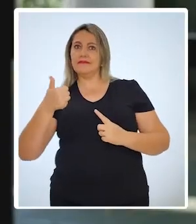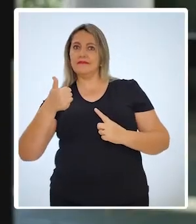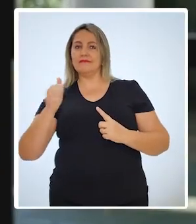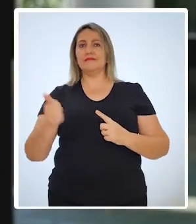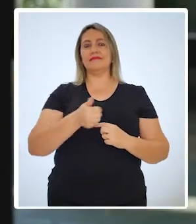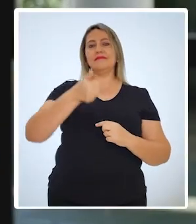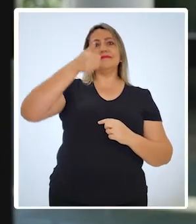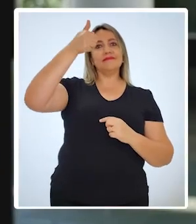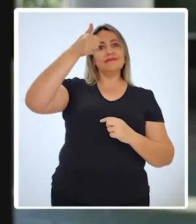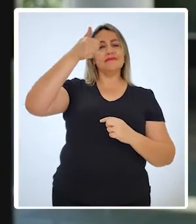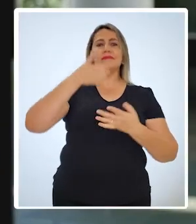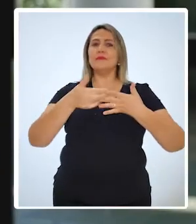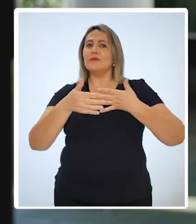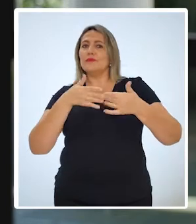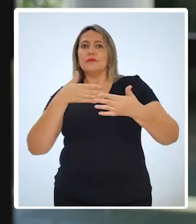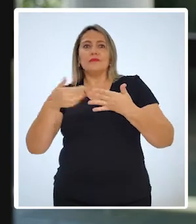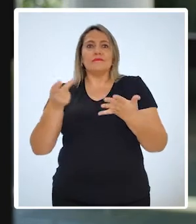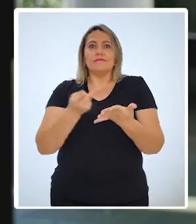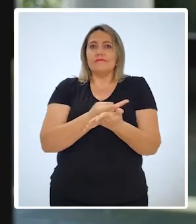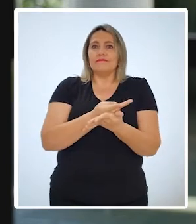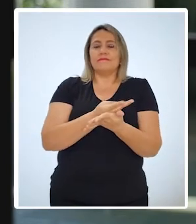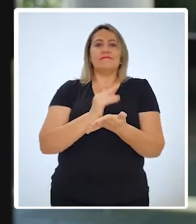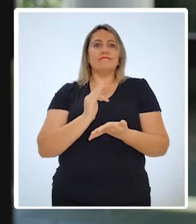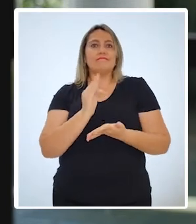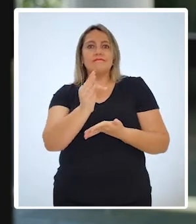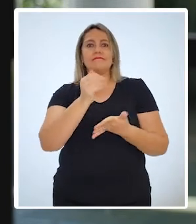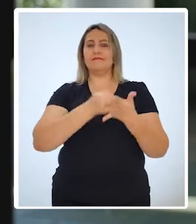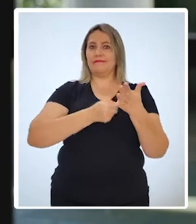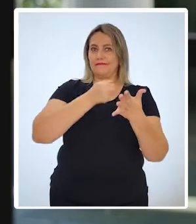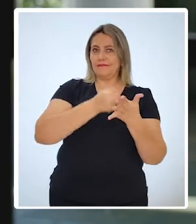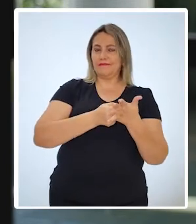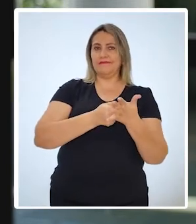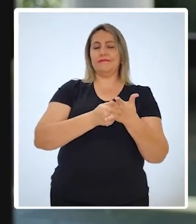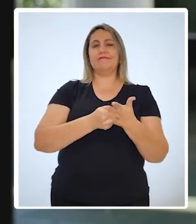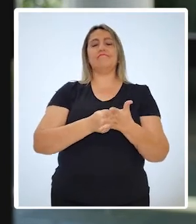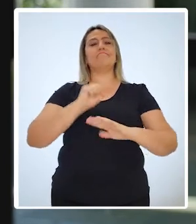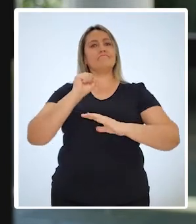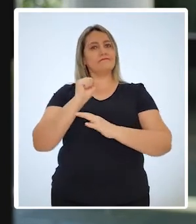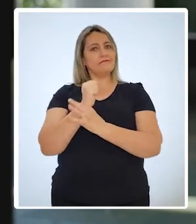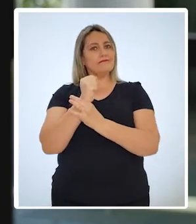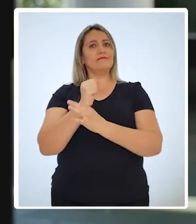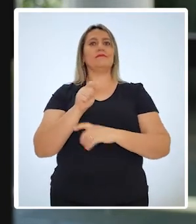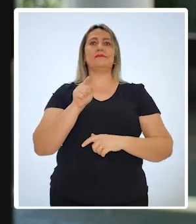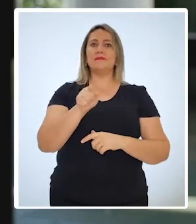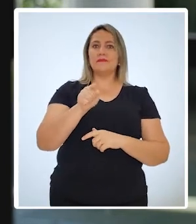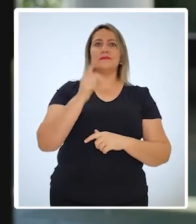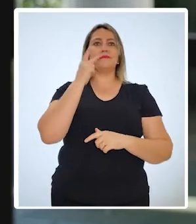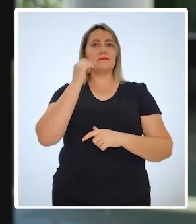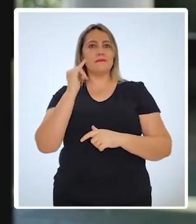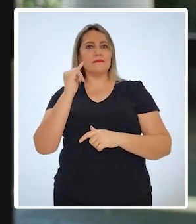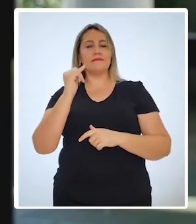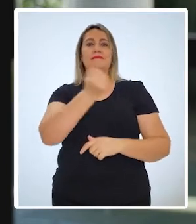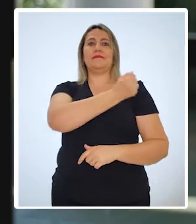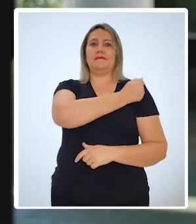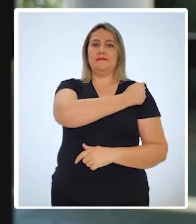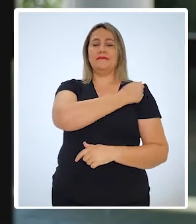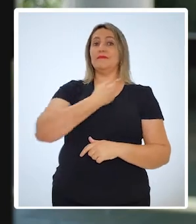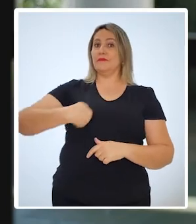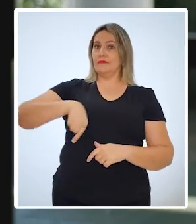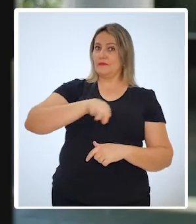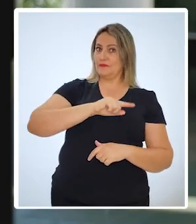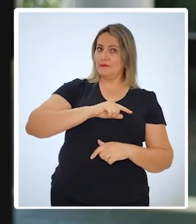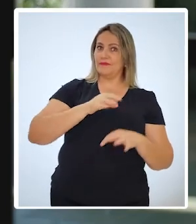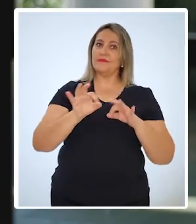delas ainda não há resposta, mas qualquer que seja o cenário, seja um retorno total ao presencial, seja um modelo híbrido, nós estaremos aqui